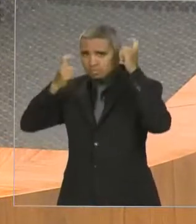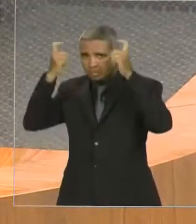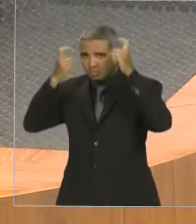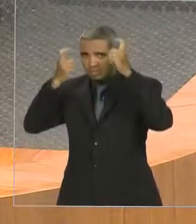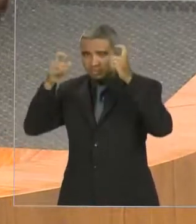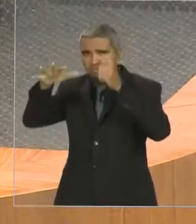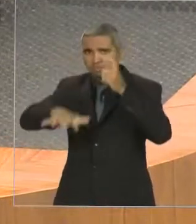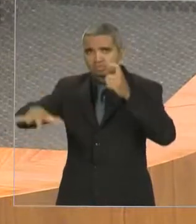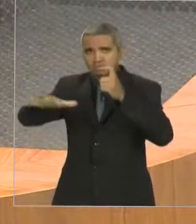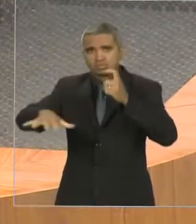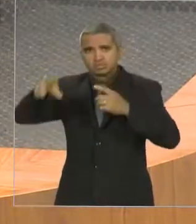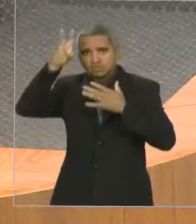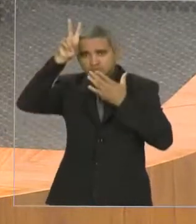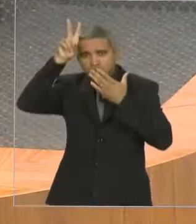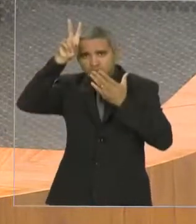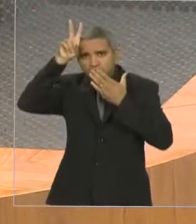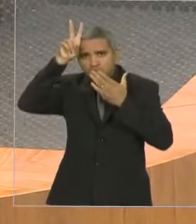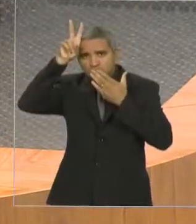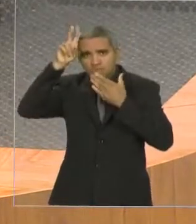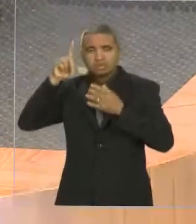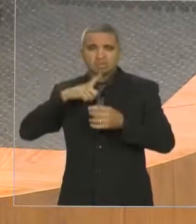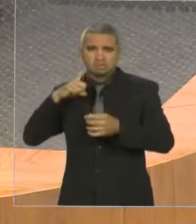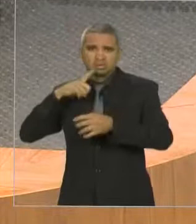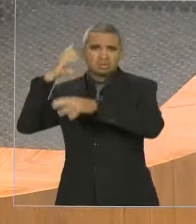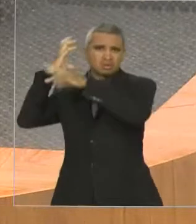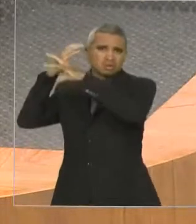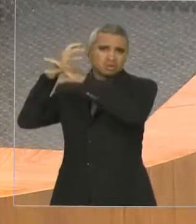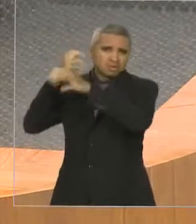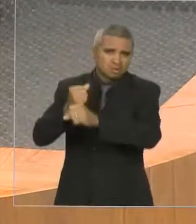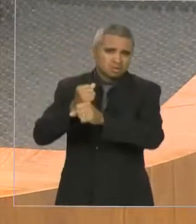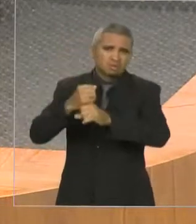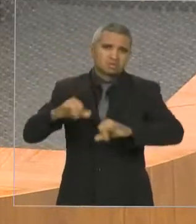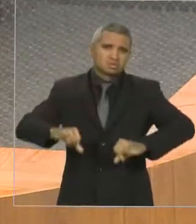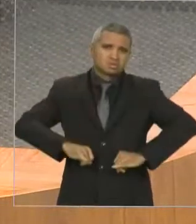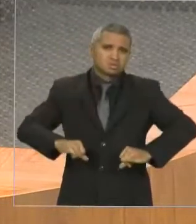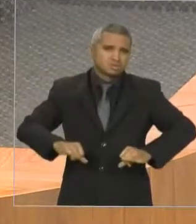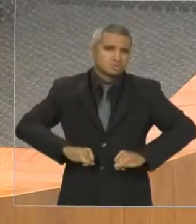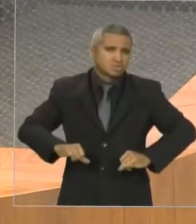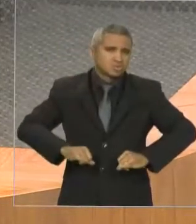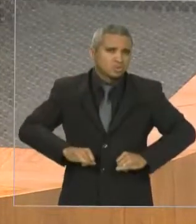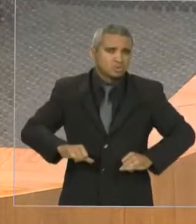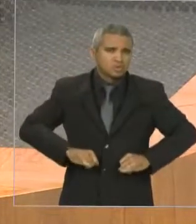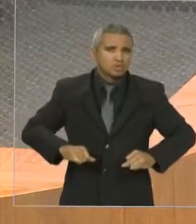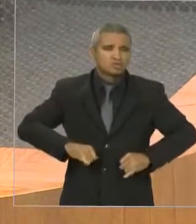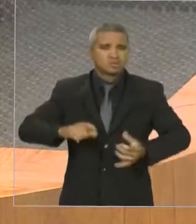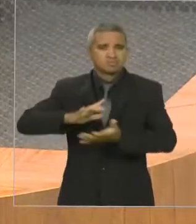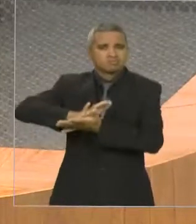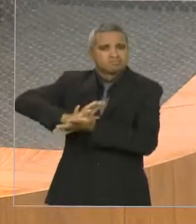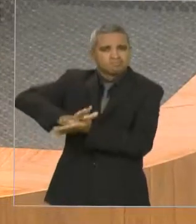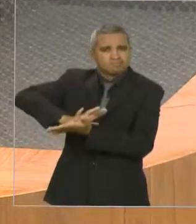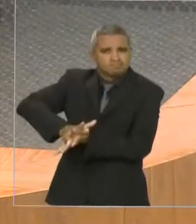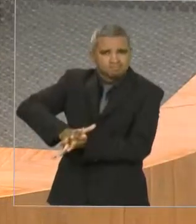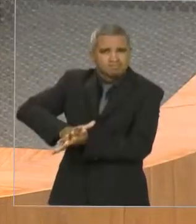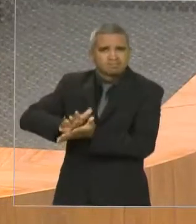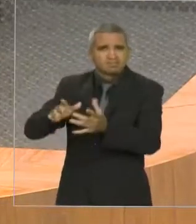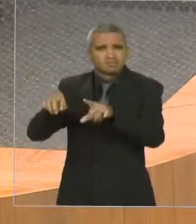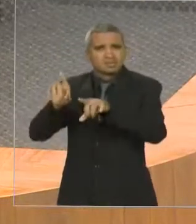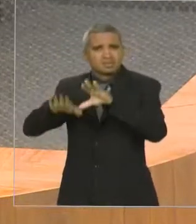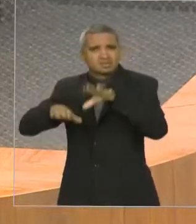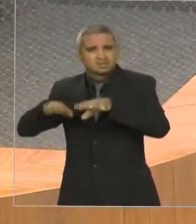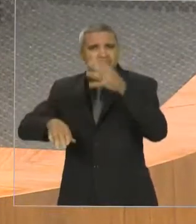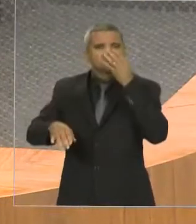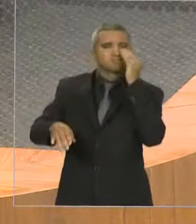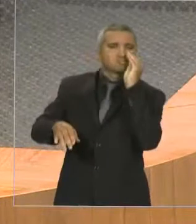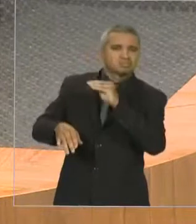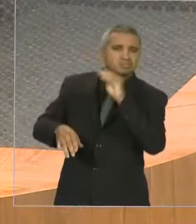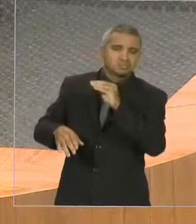historicamente de modo especial por conta do preconceito e também do isolamento. Queremos aqui deixar